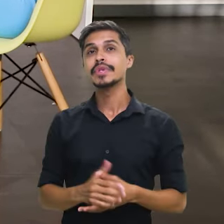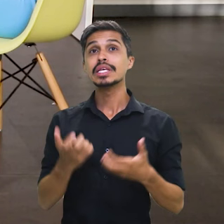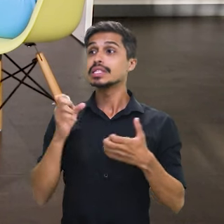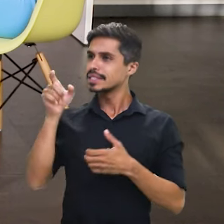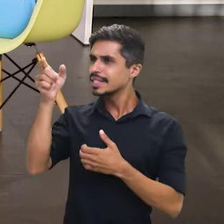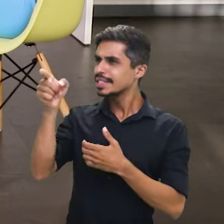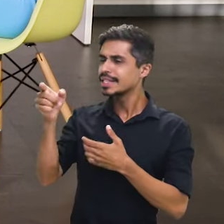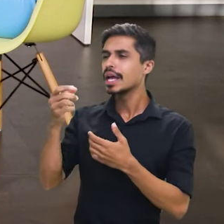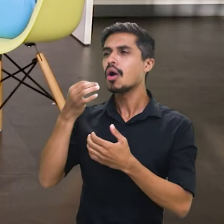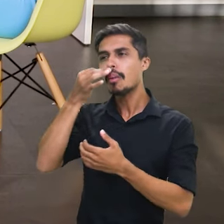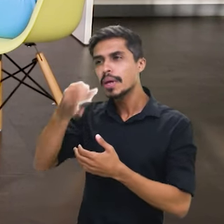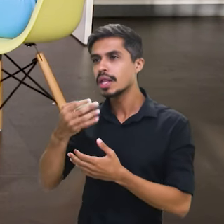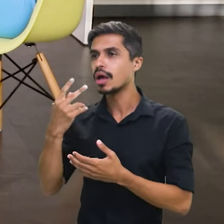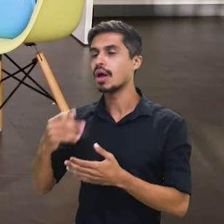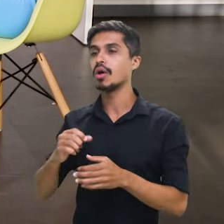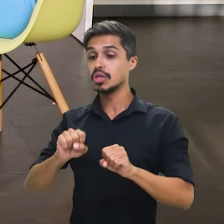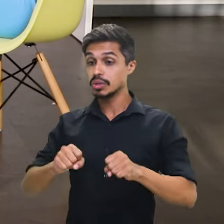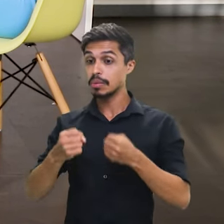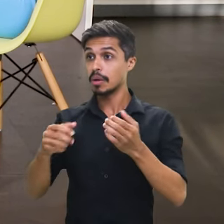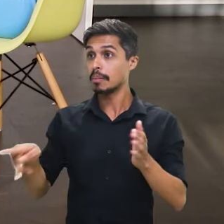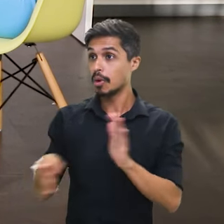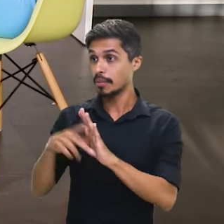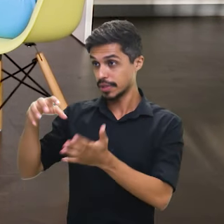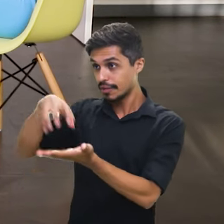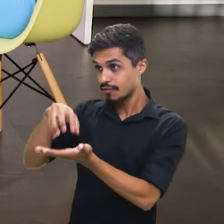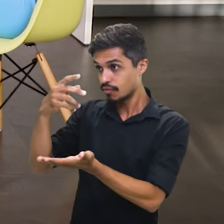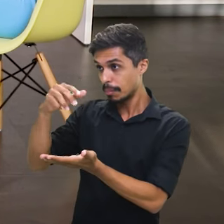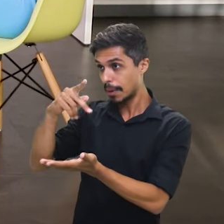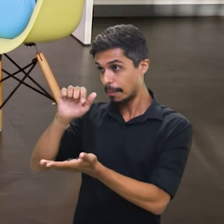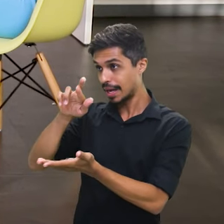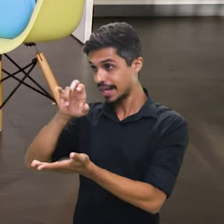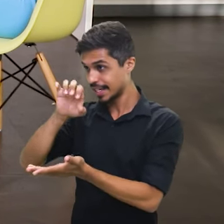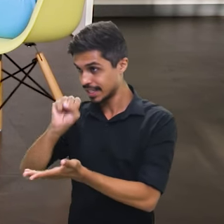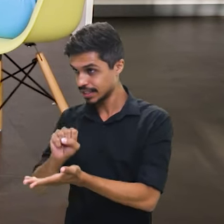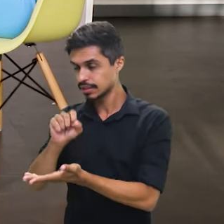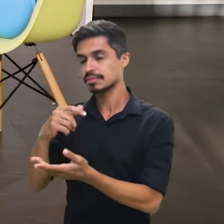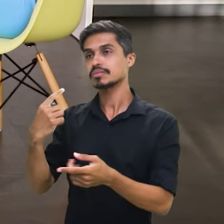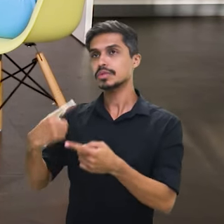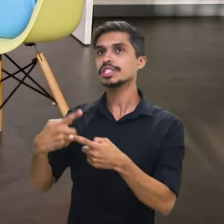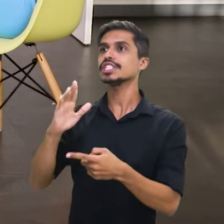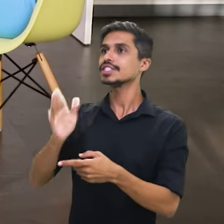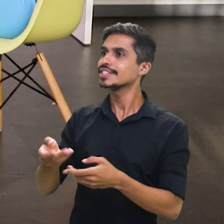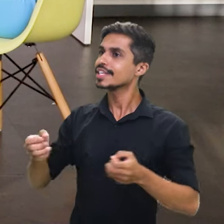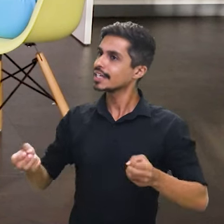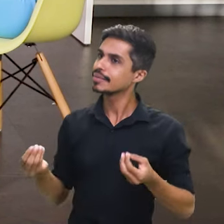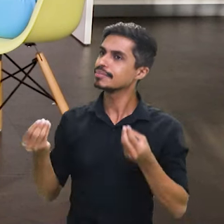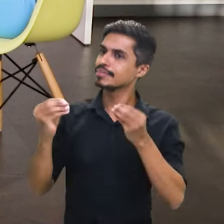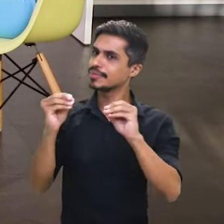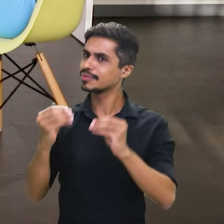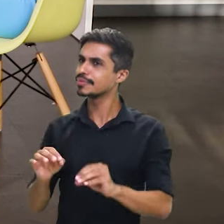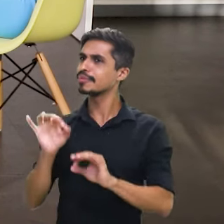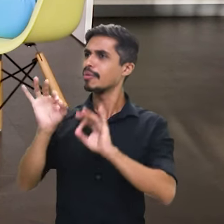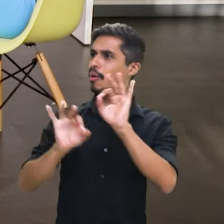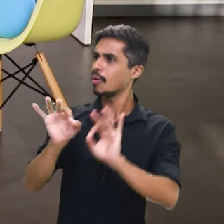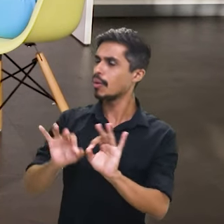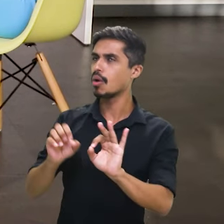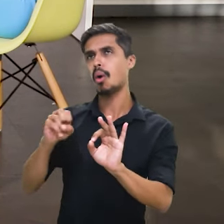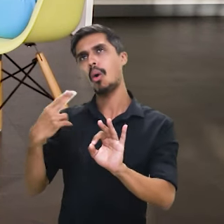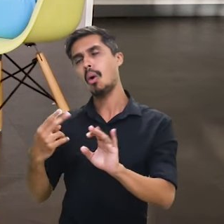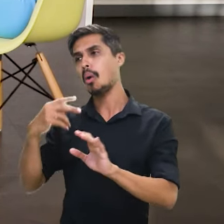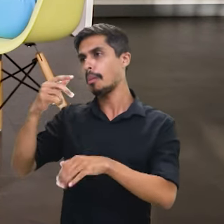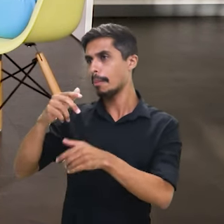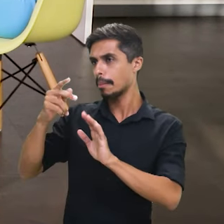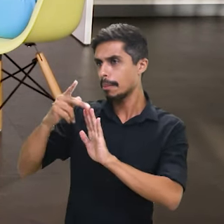Então, eu queria que o senhor falasse quais são as iniciativas da Fundação Cultural Palmares para... Que já tem implementado ou que está planejando aí